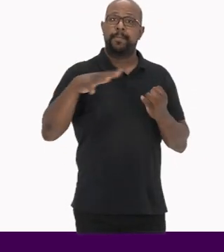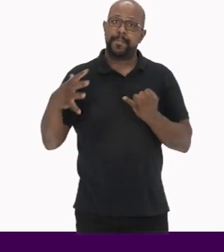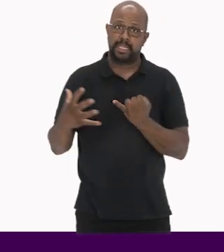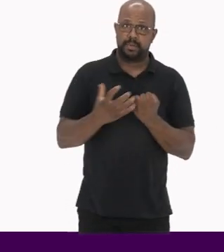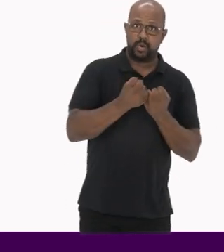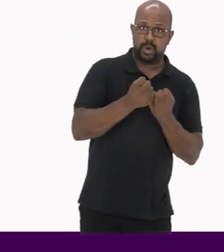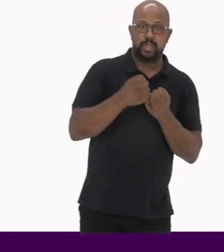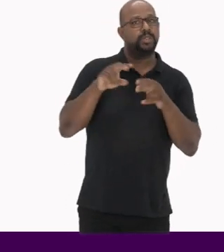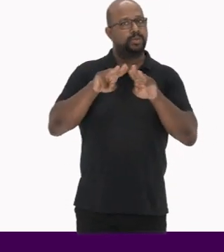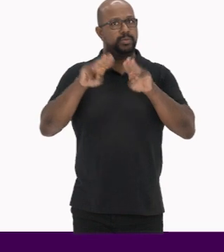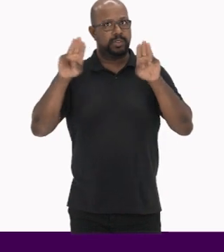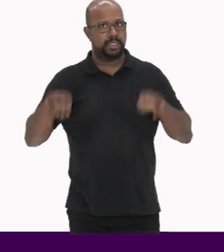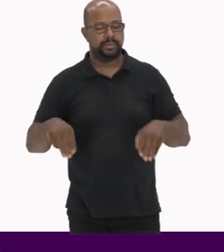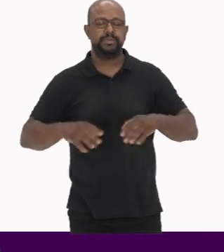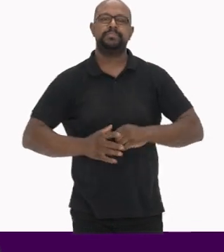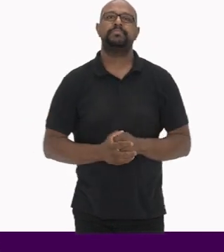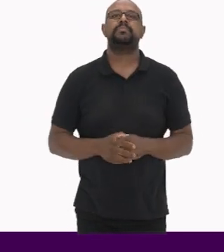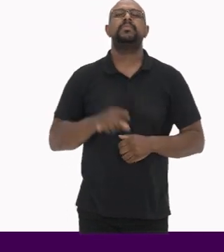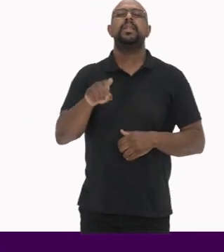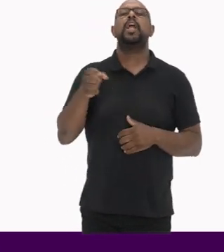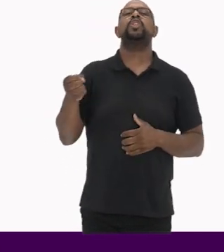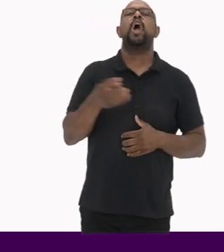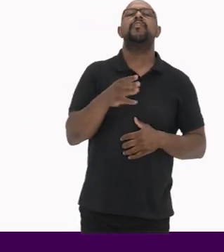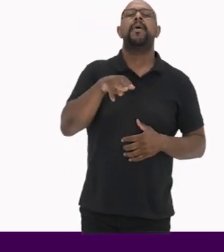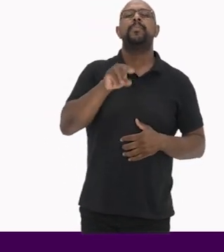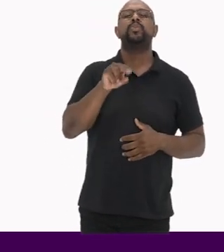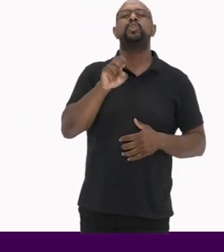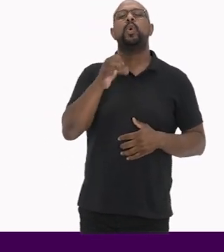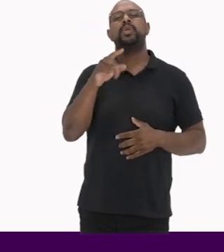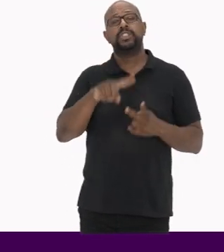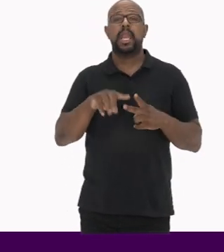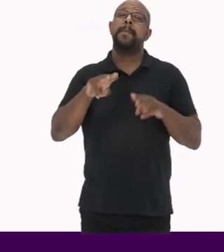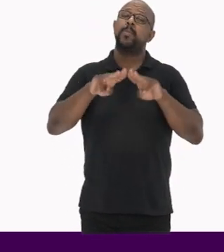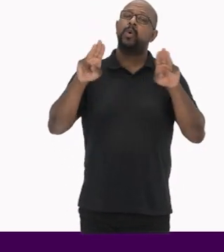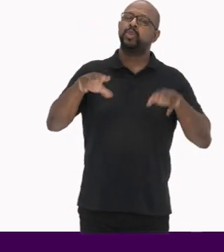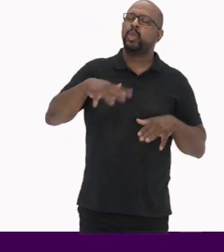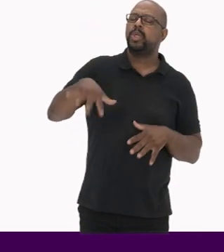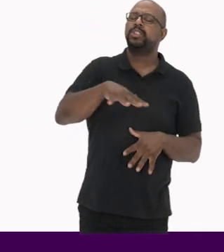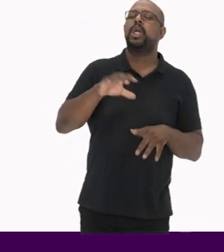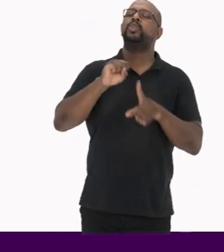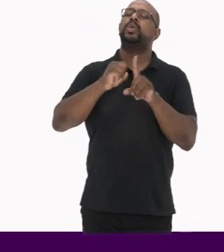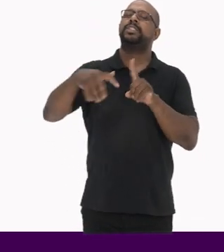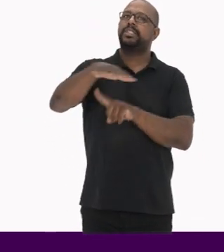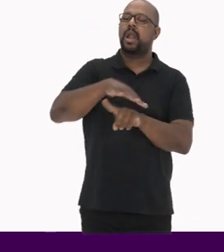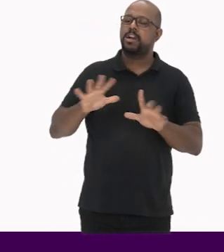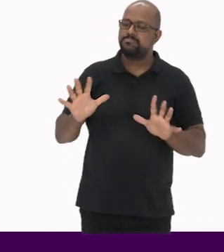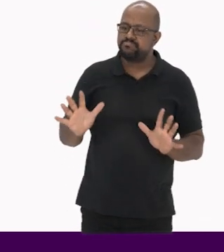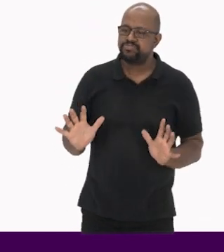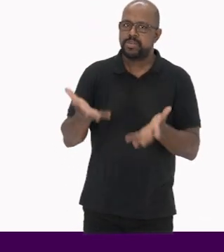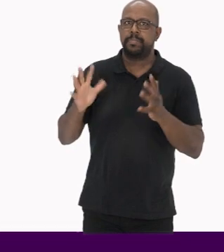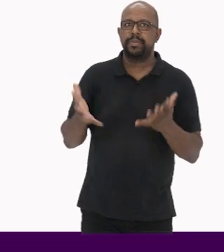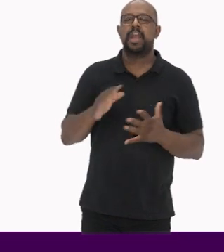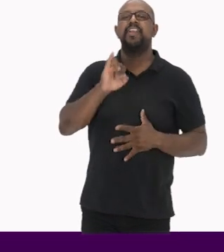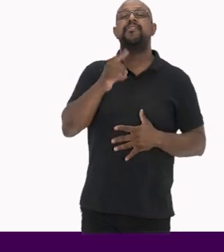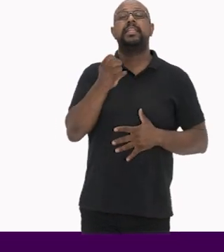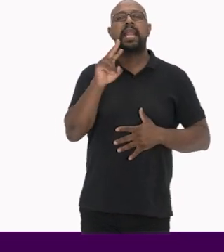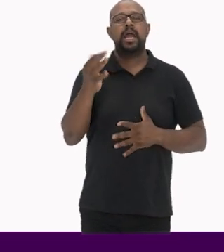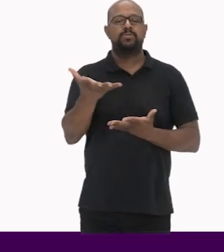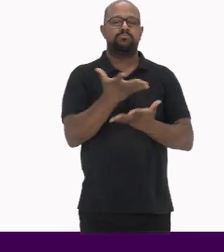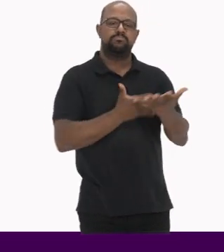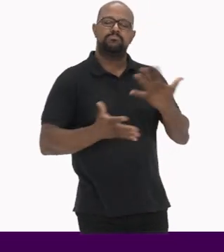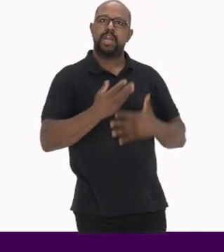patrimônio e dos museus Há exemplos da nova museologia e da museologia social Que impulsionaram a formulação de inventários